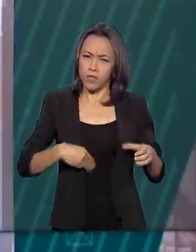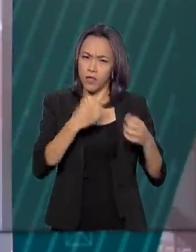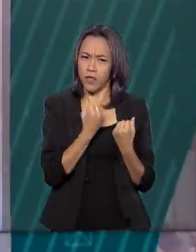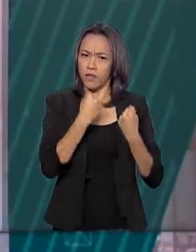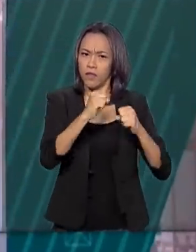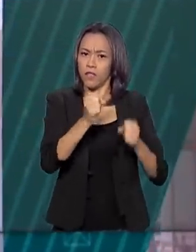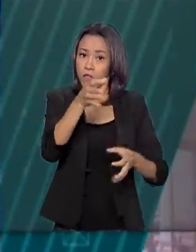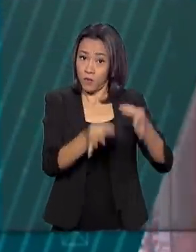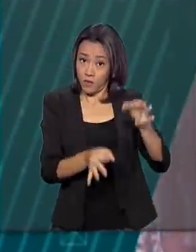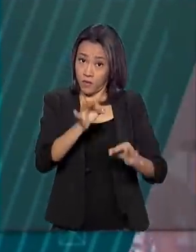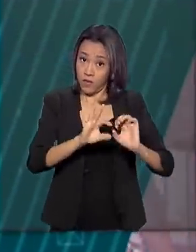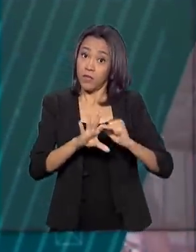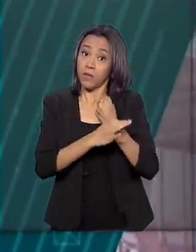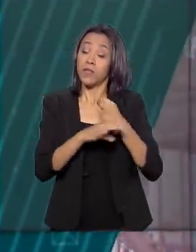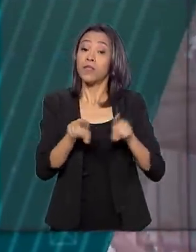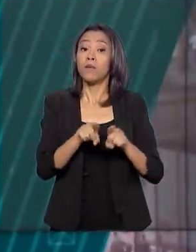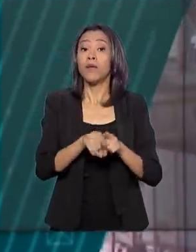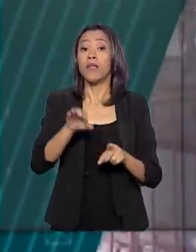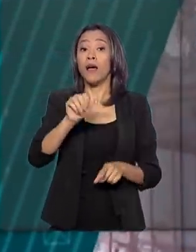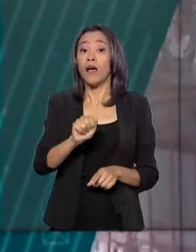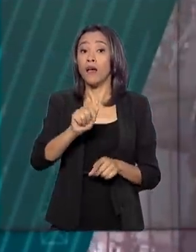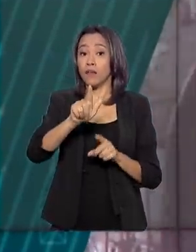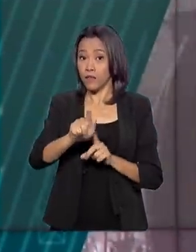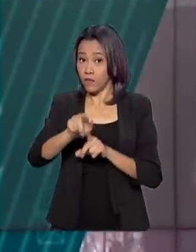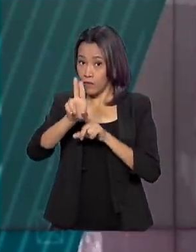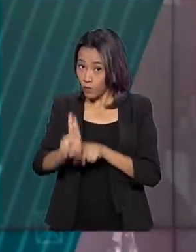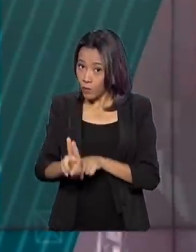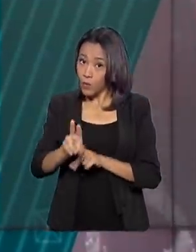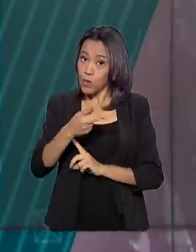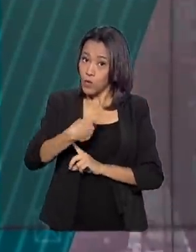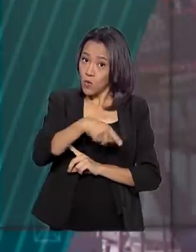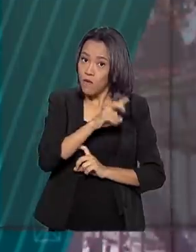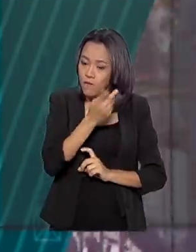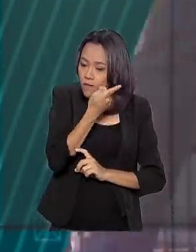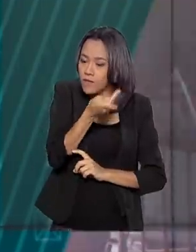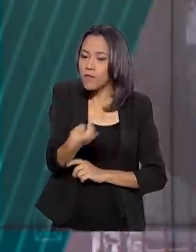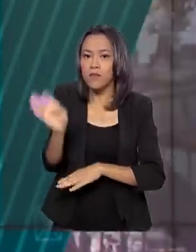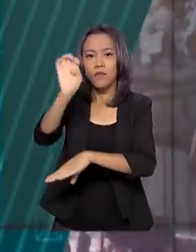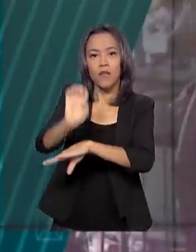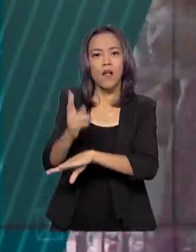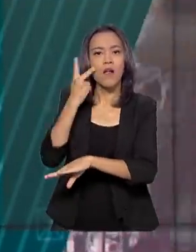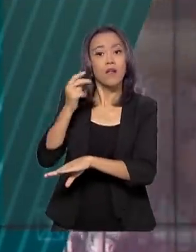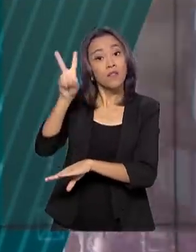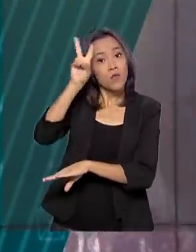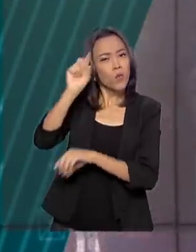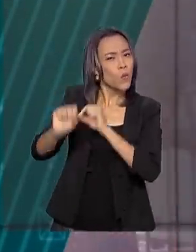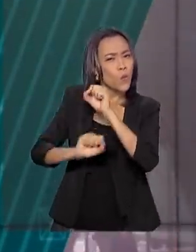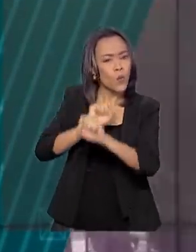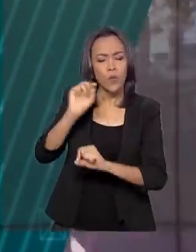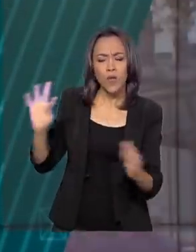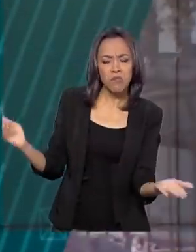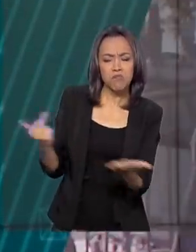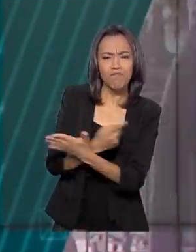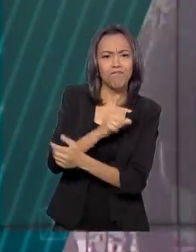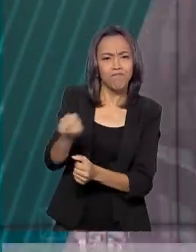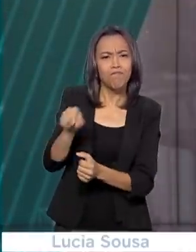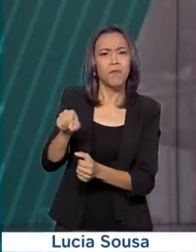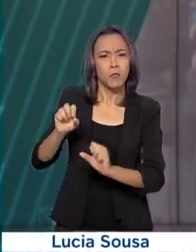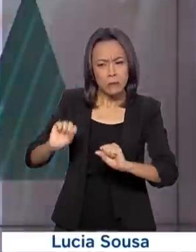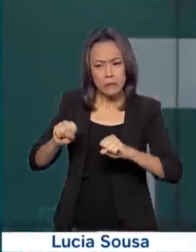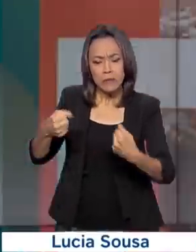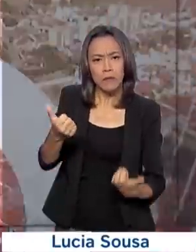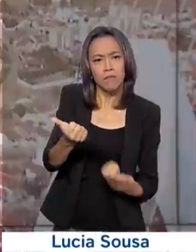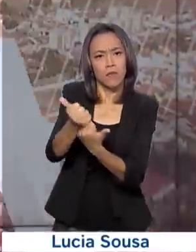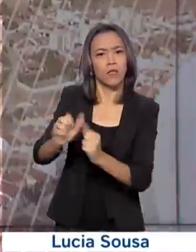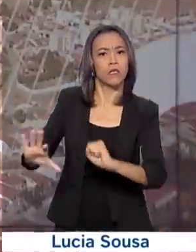Justiça e Segurança Pública e da Advocacia Geral da União visitaram o Ceará nesta segunda-feira para conferir de perto as ações de reforço à